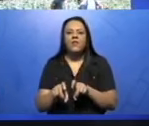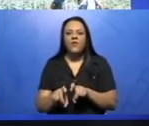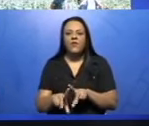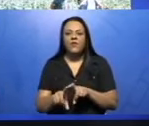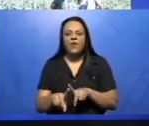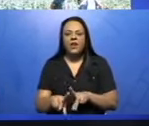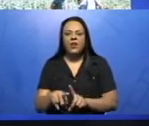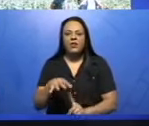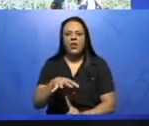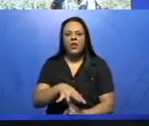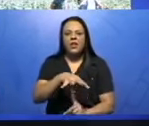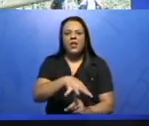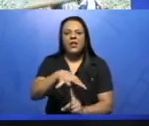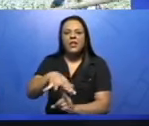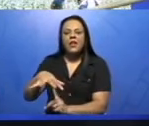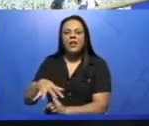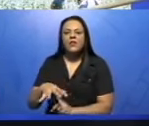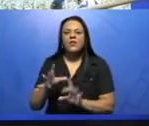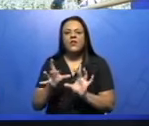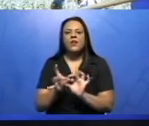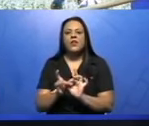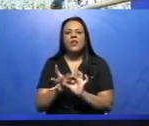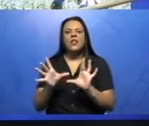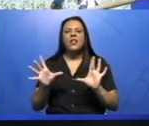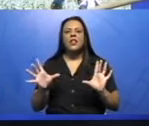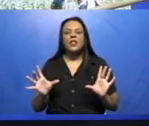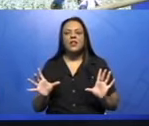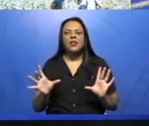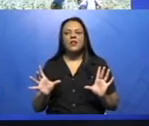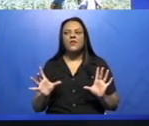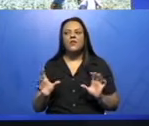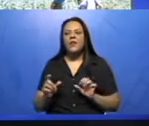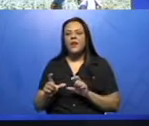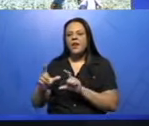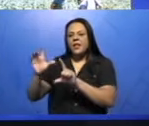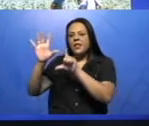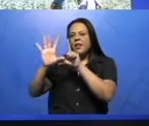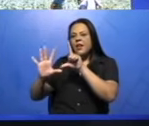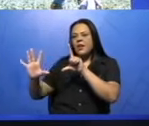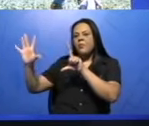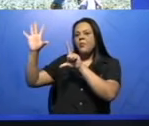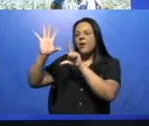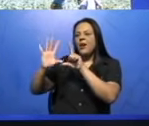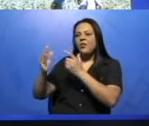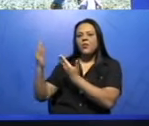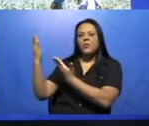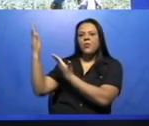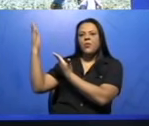aqui que ilustram a atividade comercial e a produção dos vegetais.